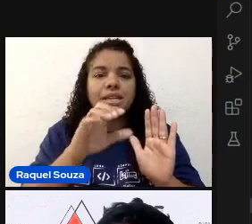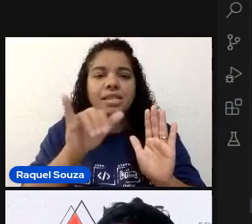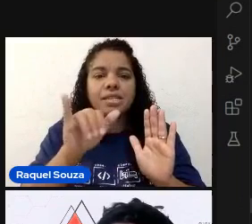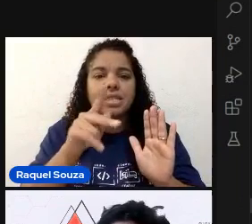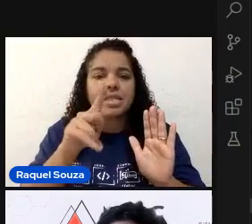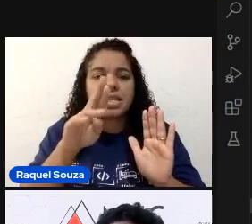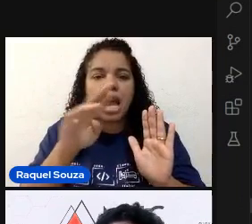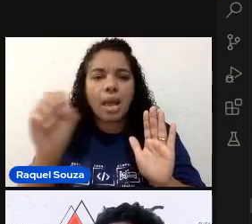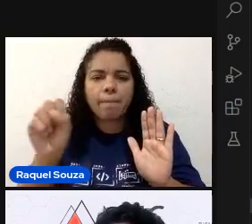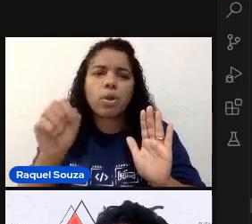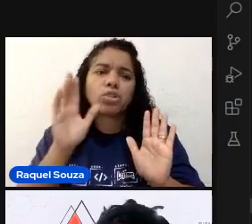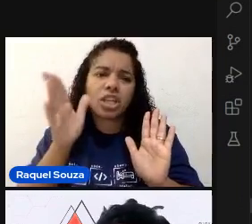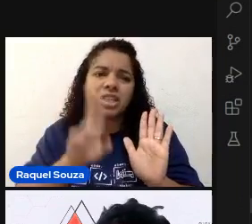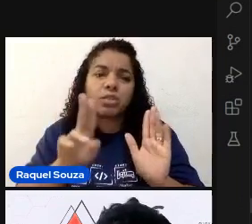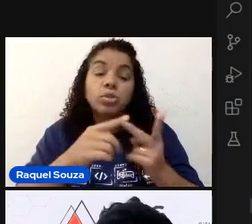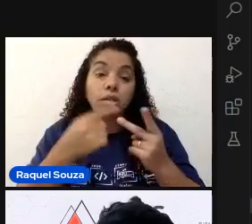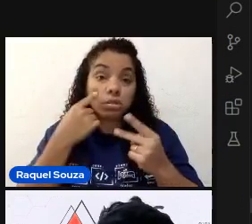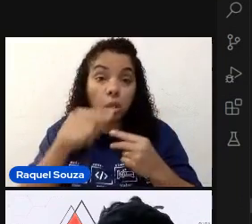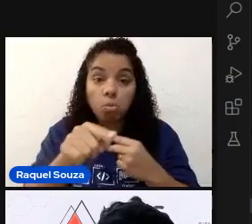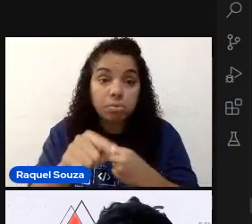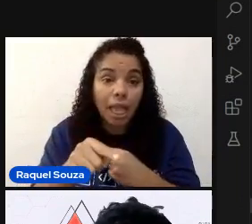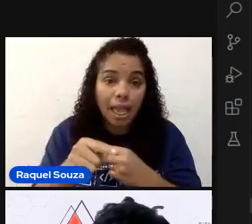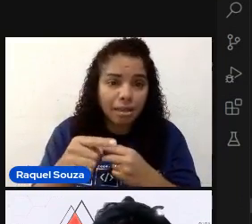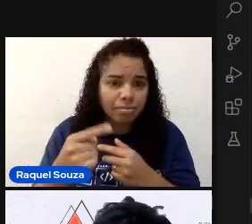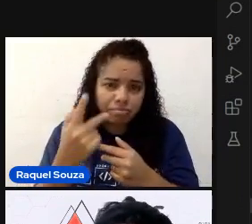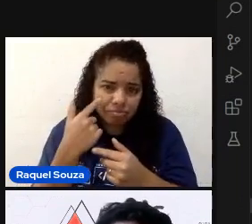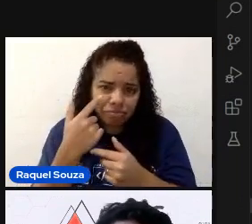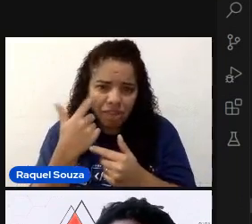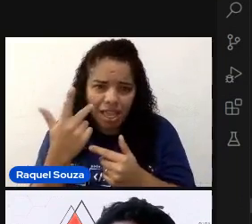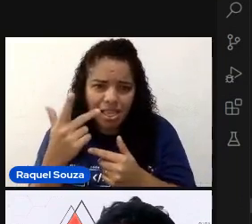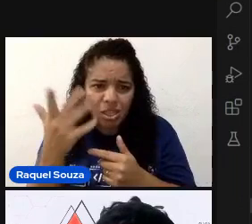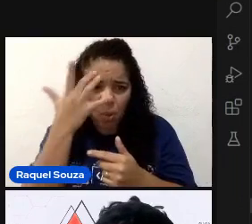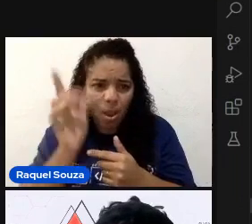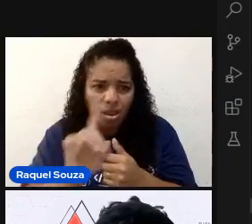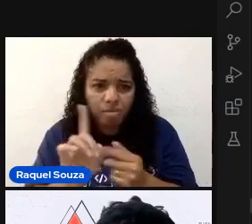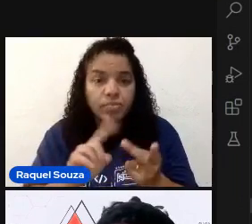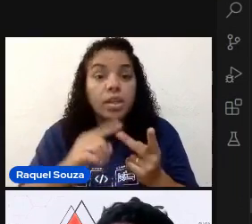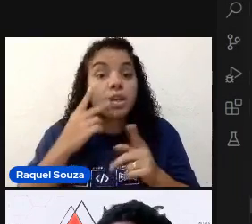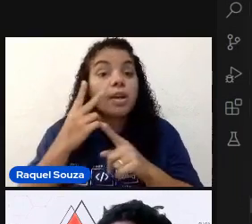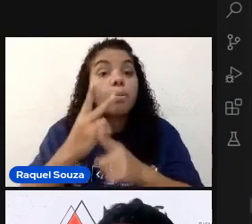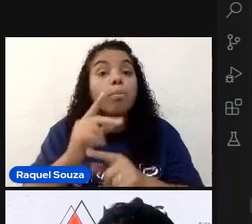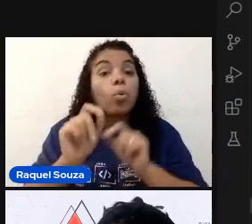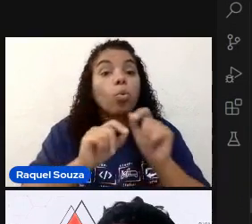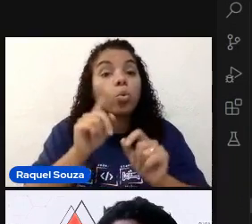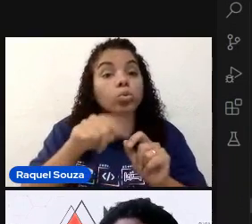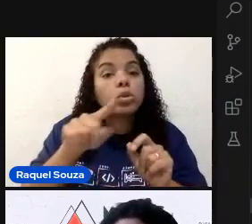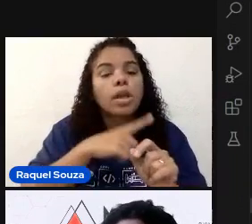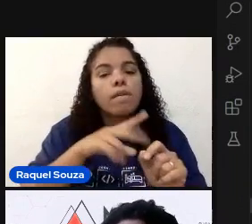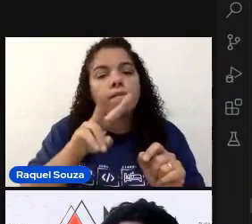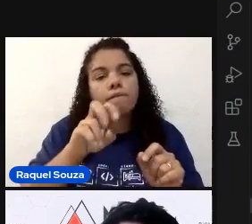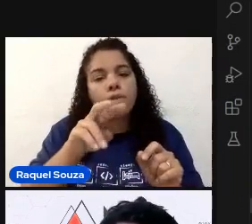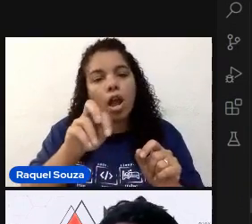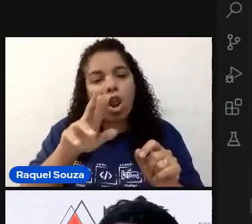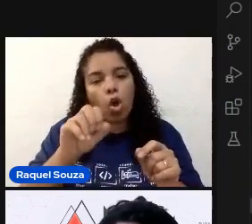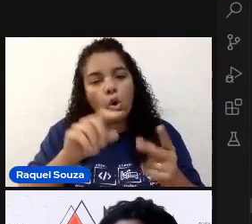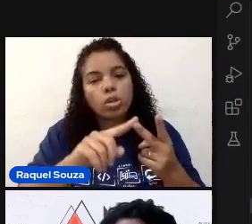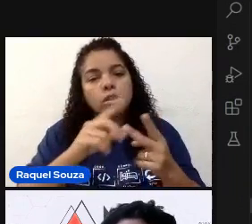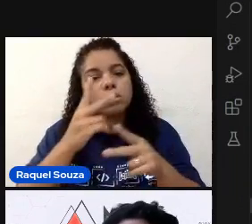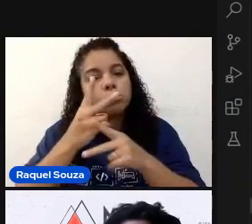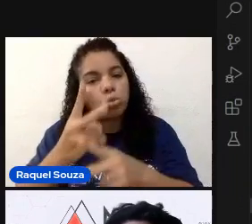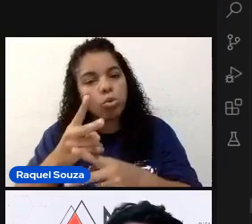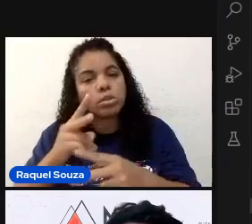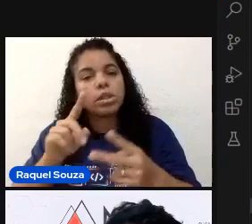estranhe muito. Porque, assim... A gente busca pelos valores. Busca pelos valores.